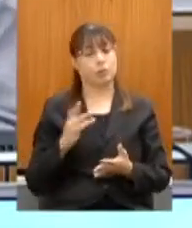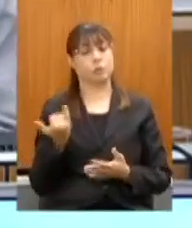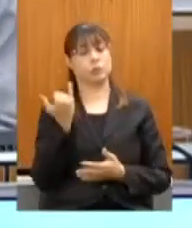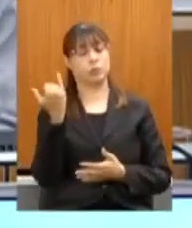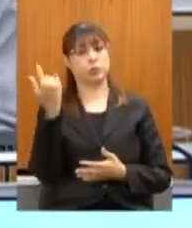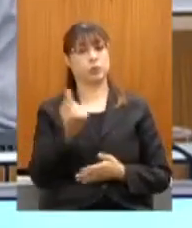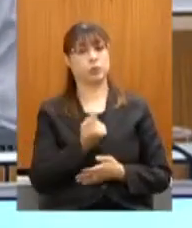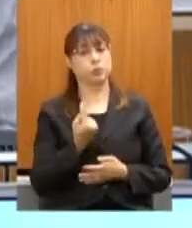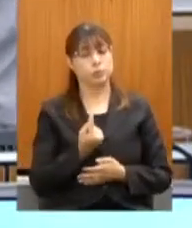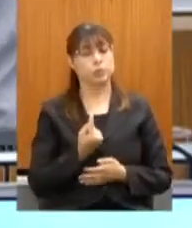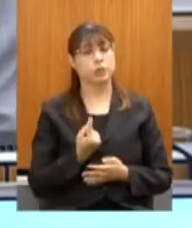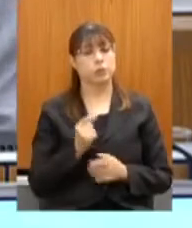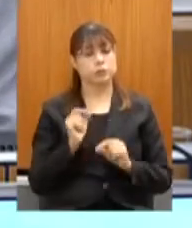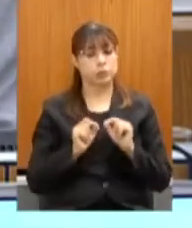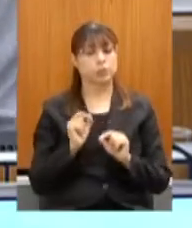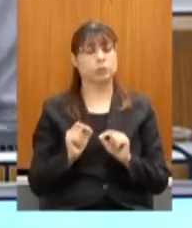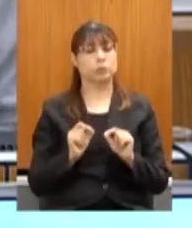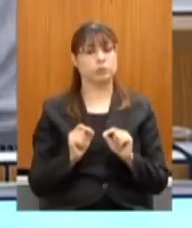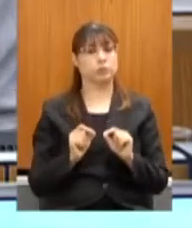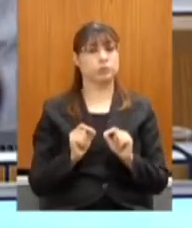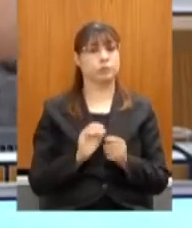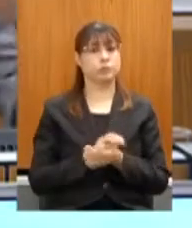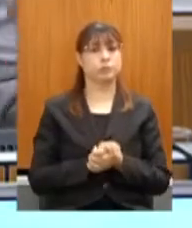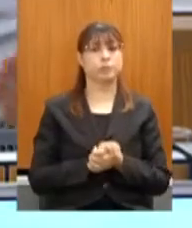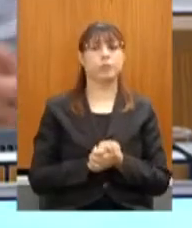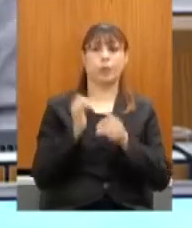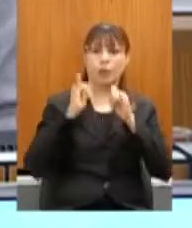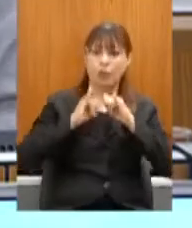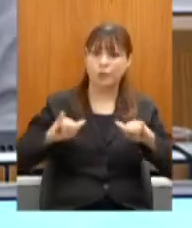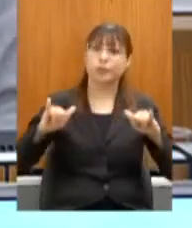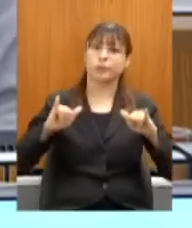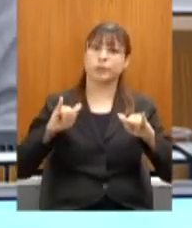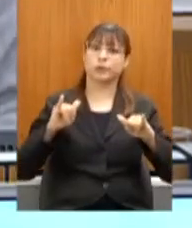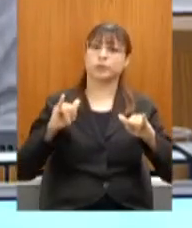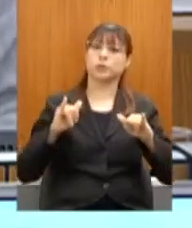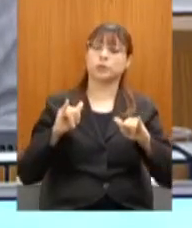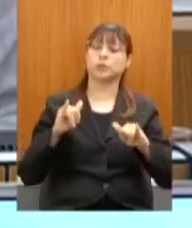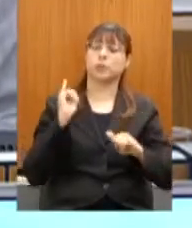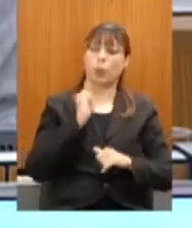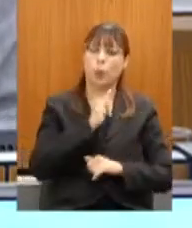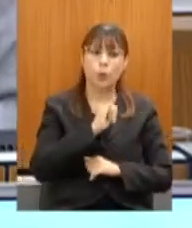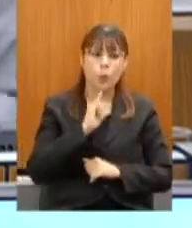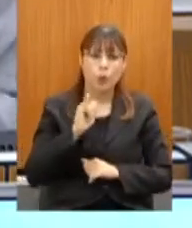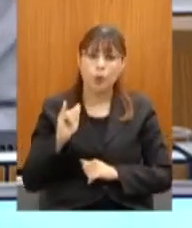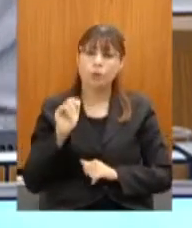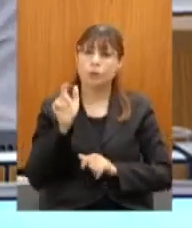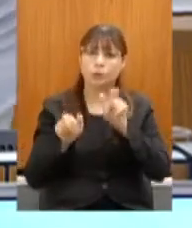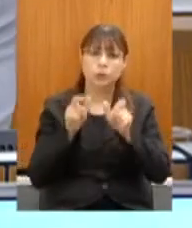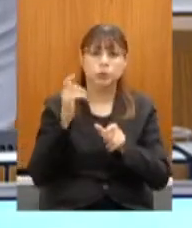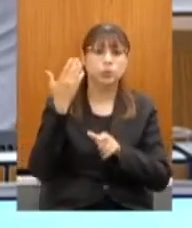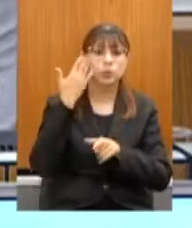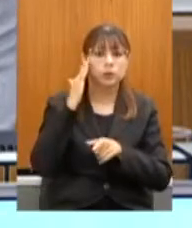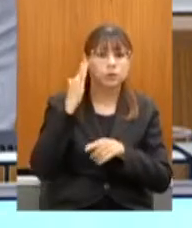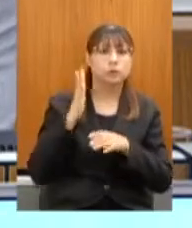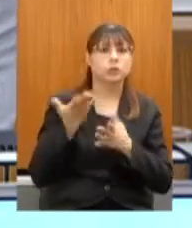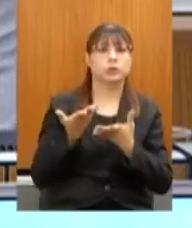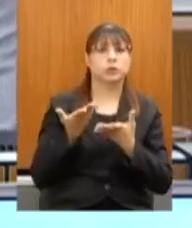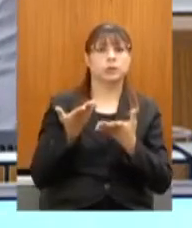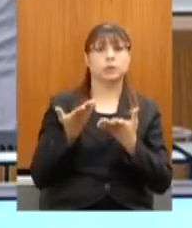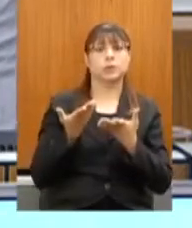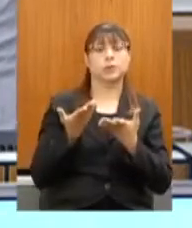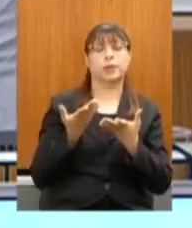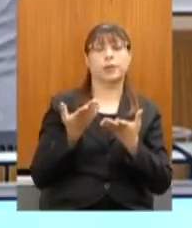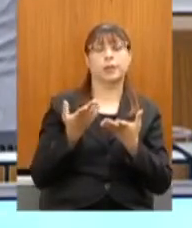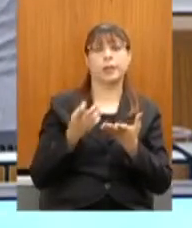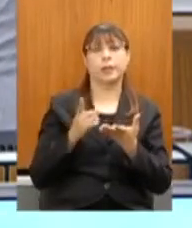nós façamos um boca a boca para que as pessoas entendam, sempre vivas,